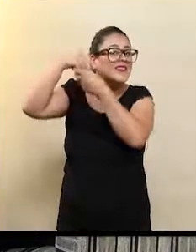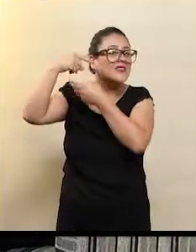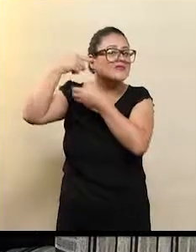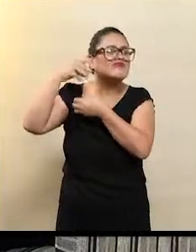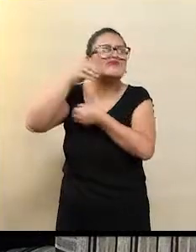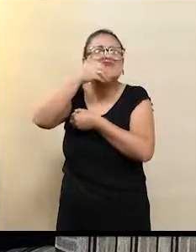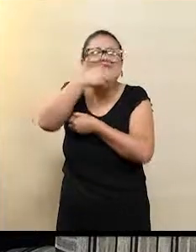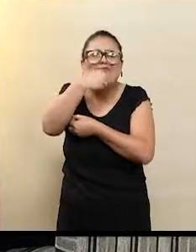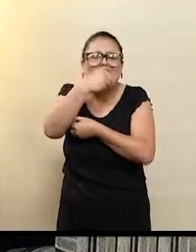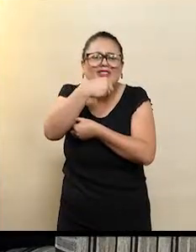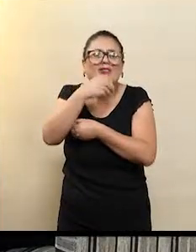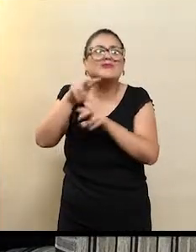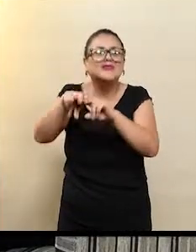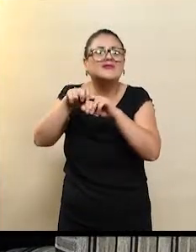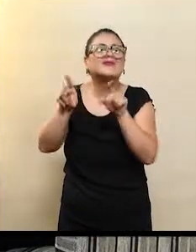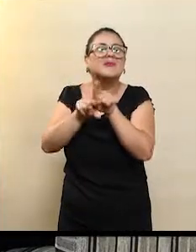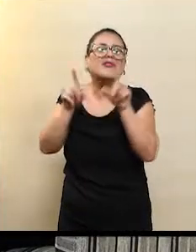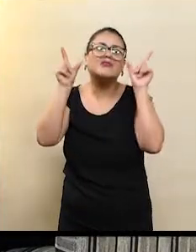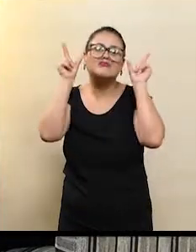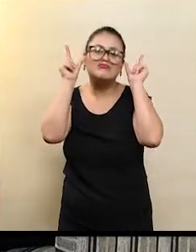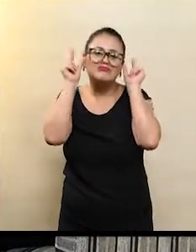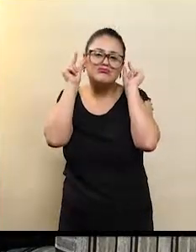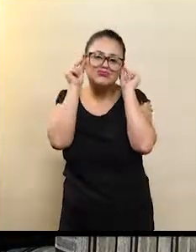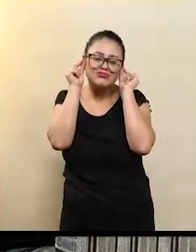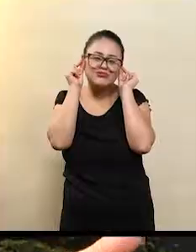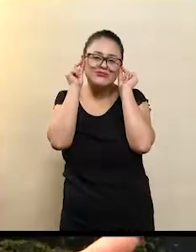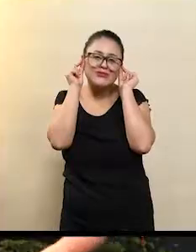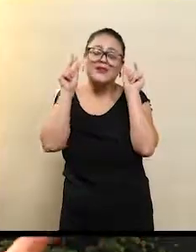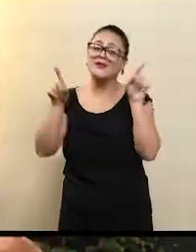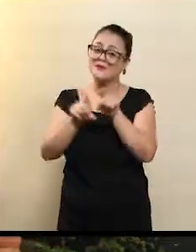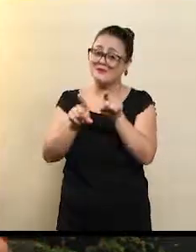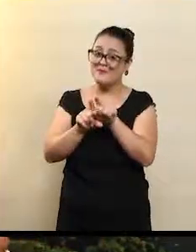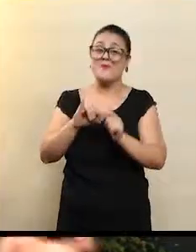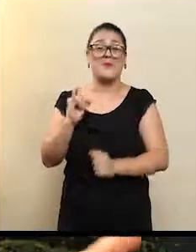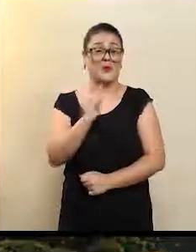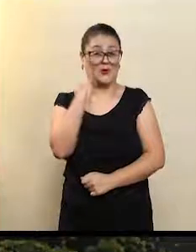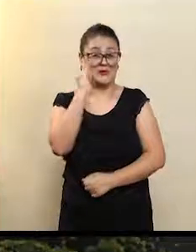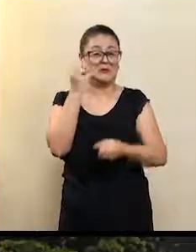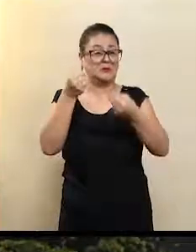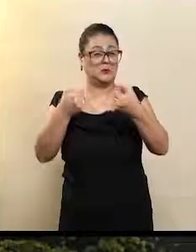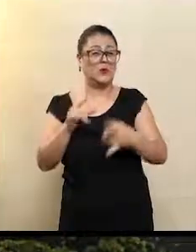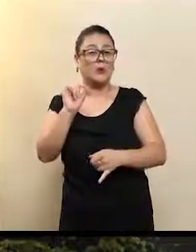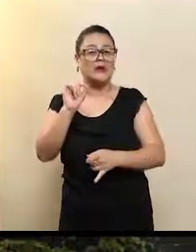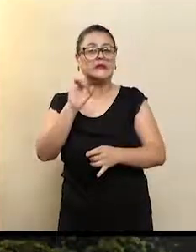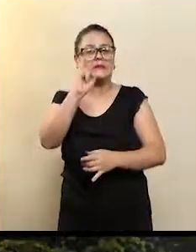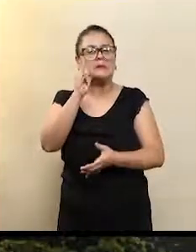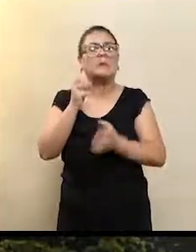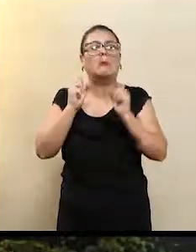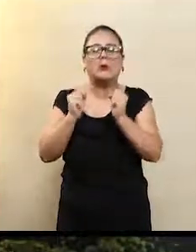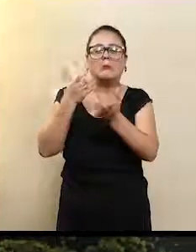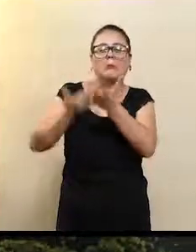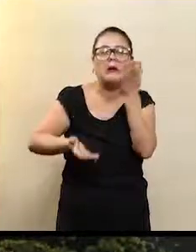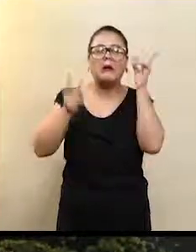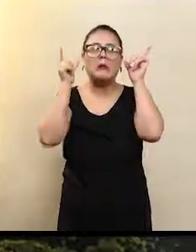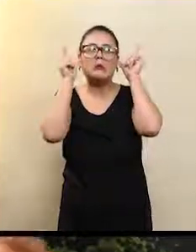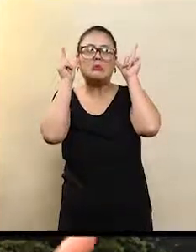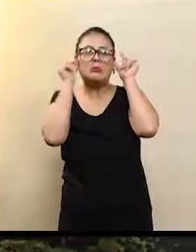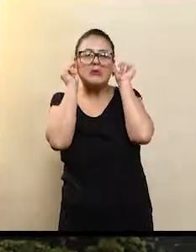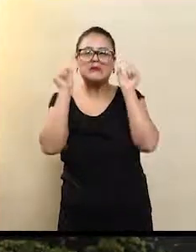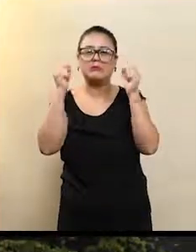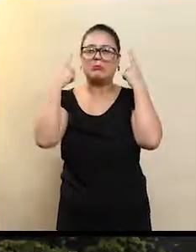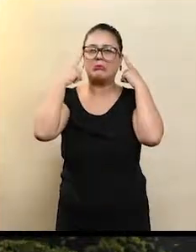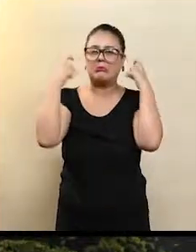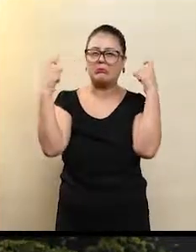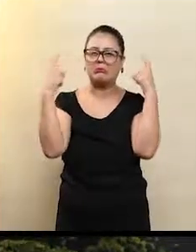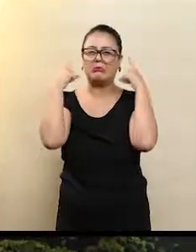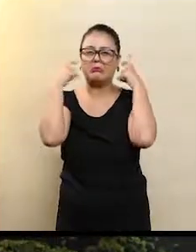E ao longo da vida, ele vai diminuindo a sua função. Vale a pena comentar também a perda induzida por ruído, né? Nas indústrias, antigamente não